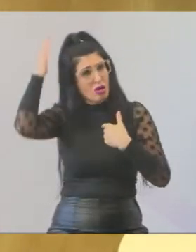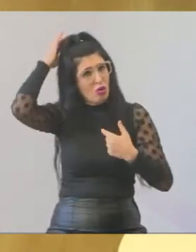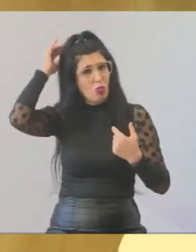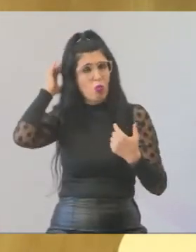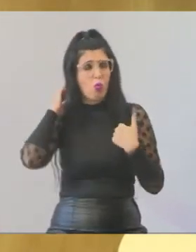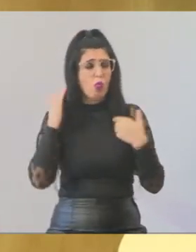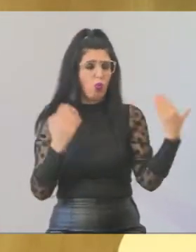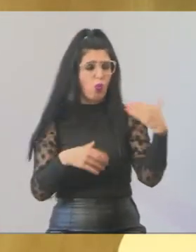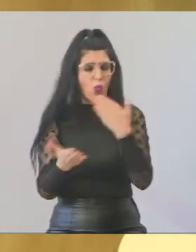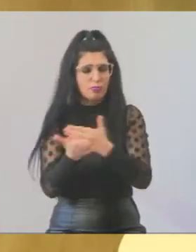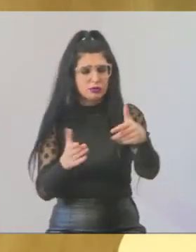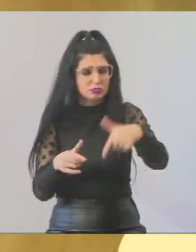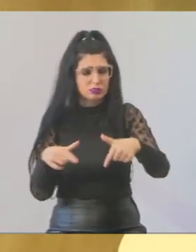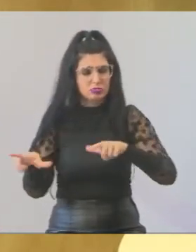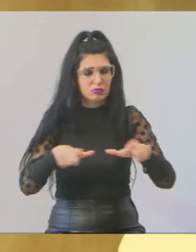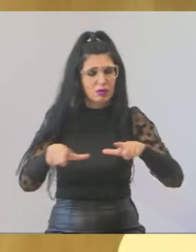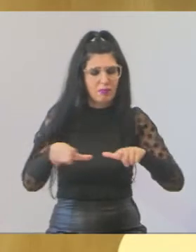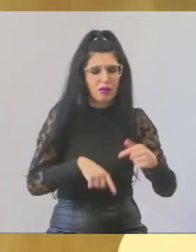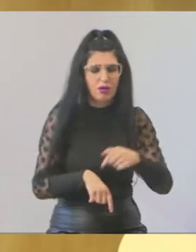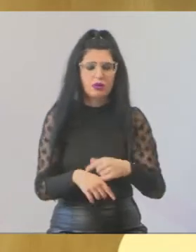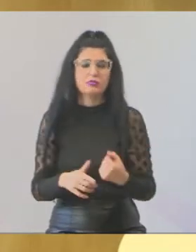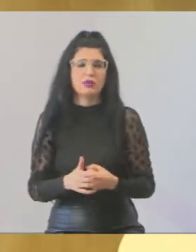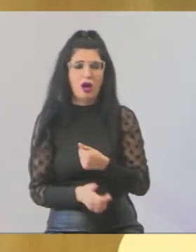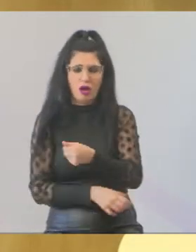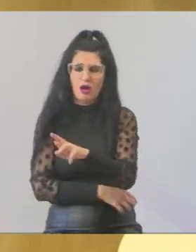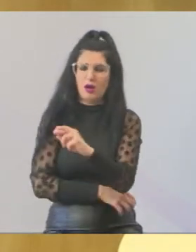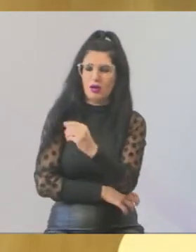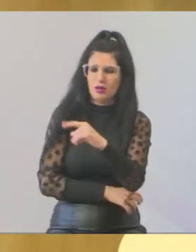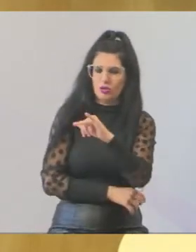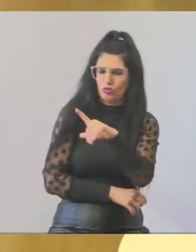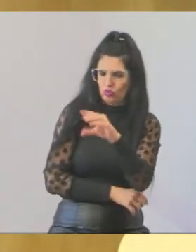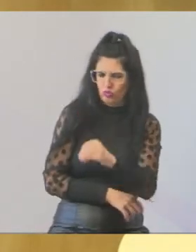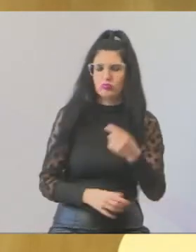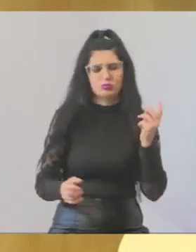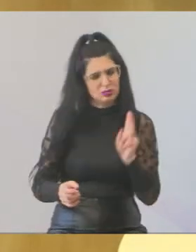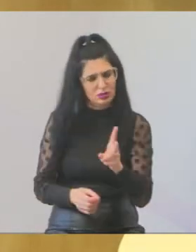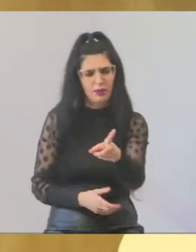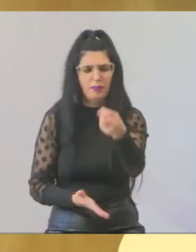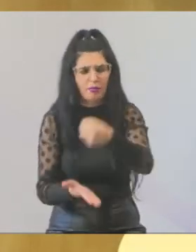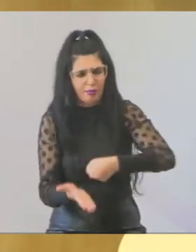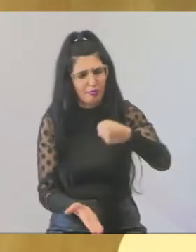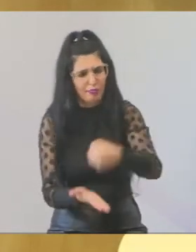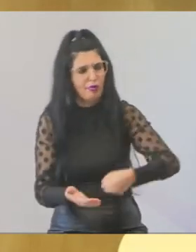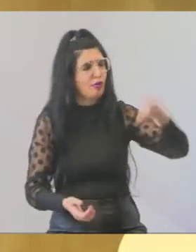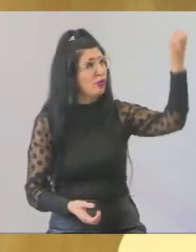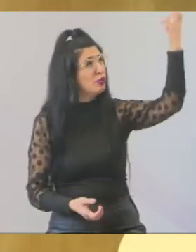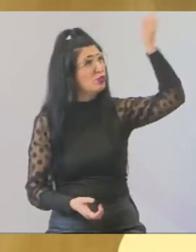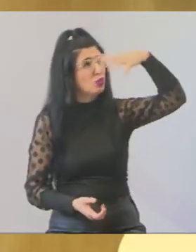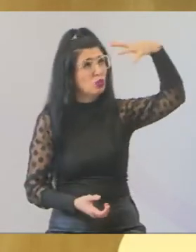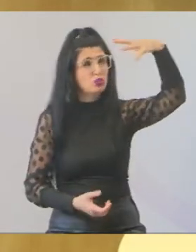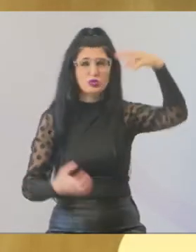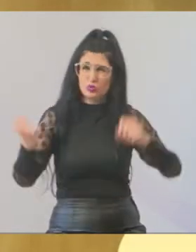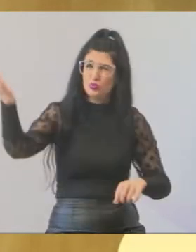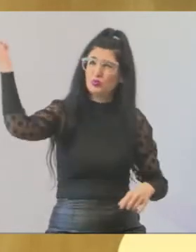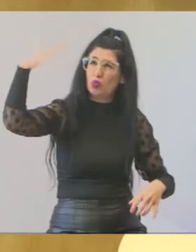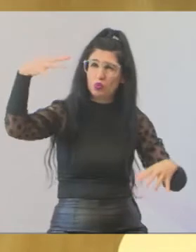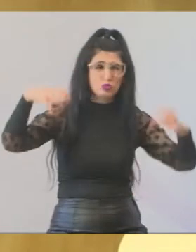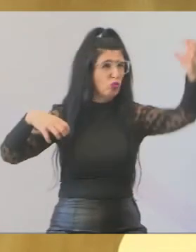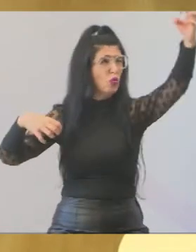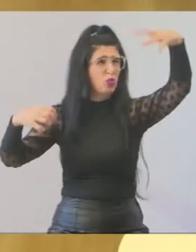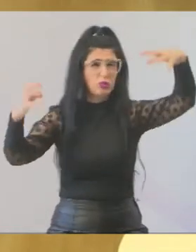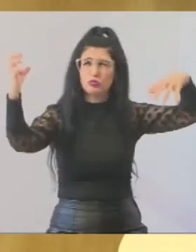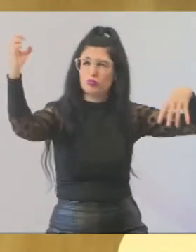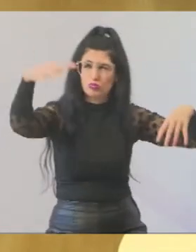cobrando, mais vereador também esteve cobrando isso aí, e eu acho que vai ser um sonho que vai ser realizado ali, que a gente